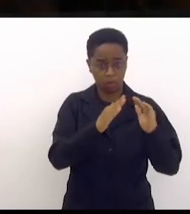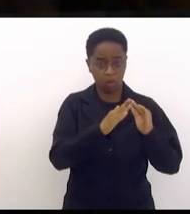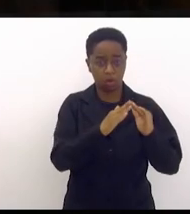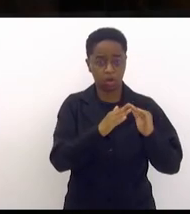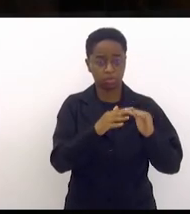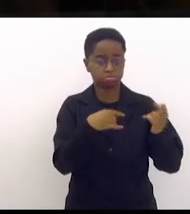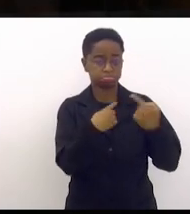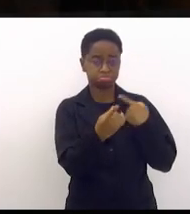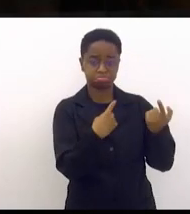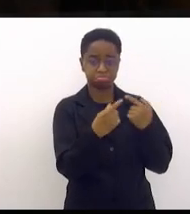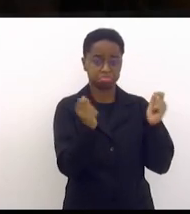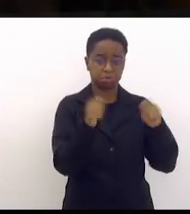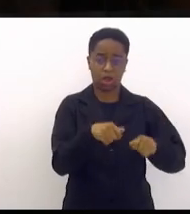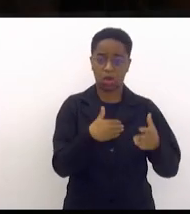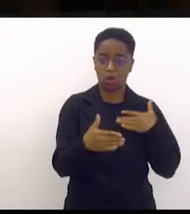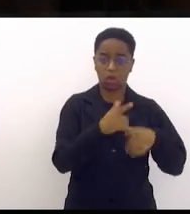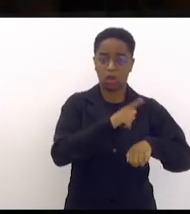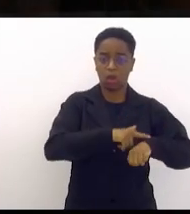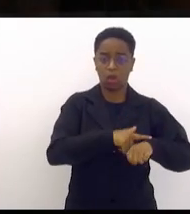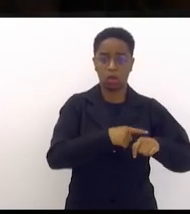que pode ir e vir a qualquer hora?